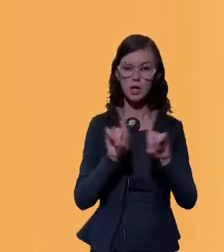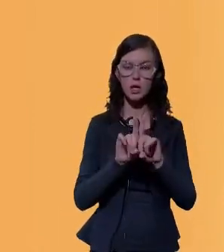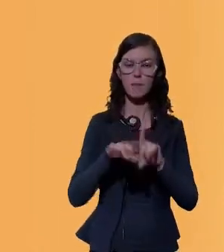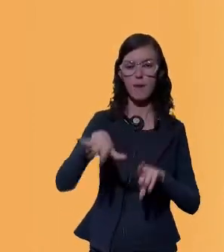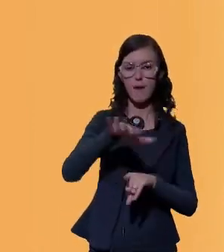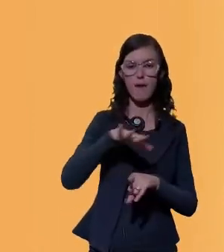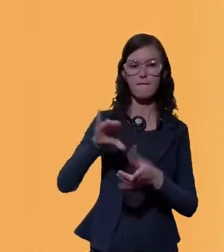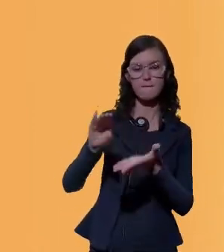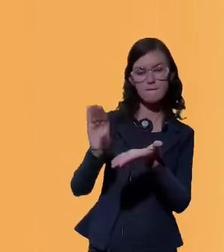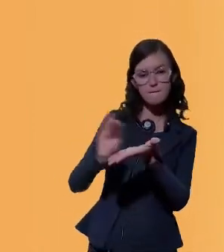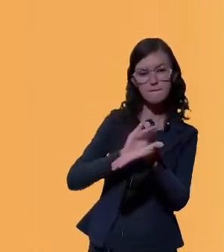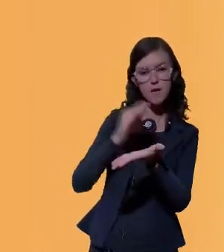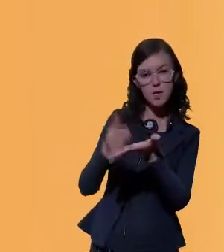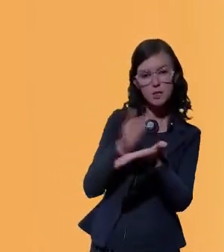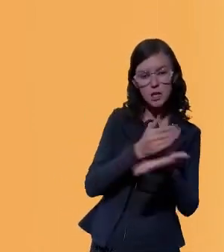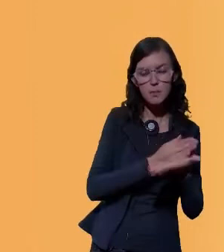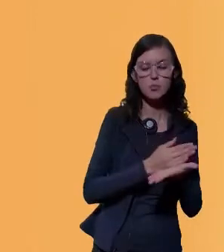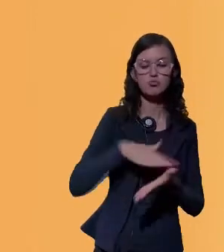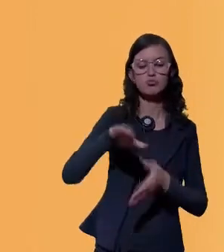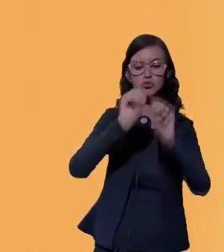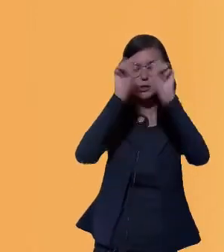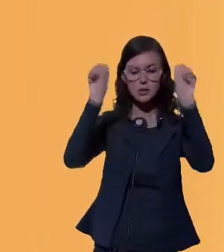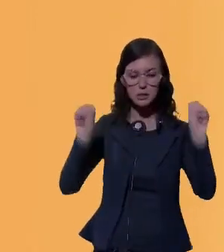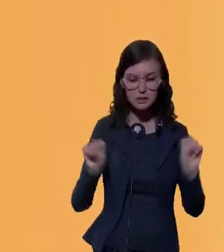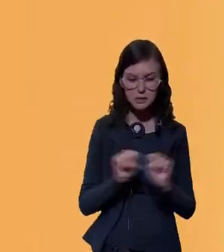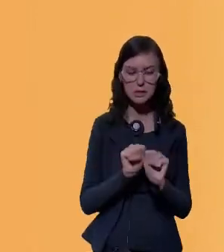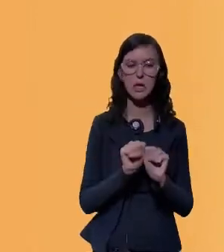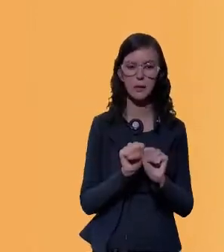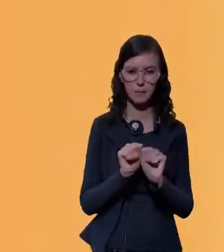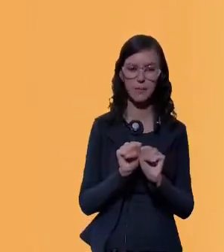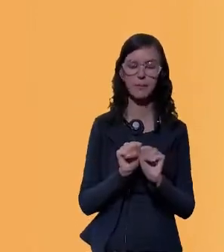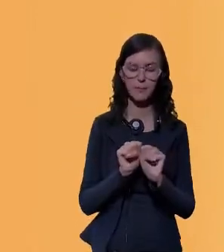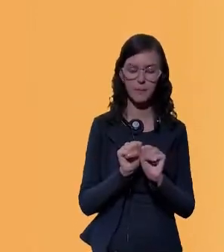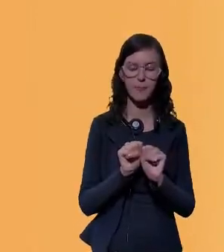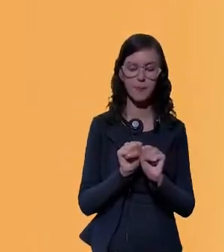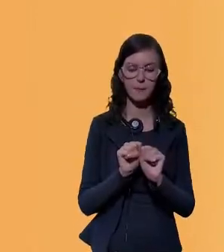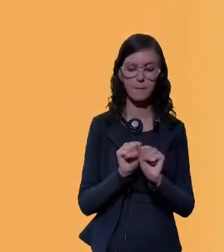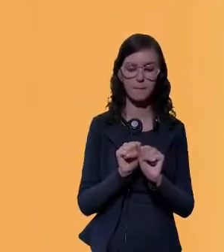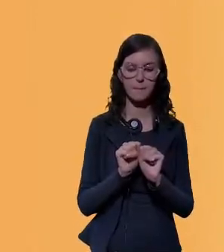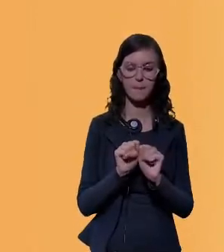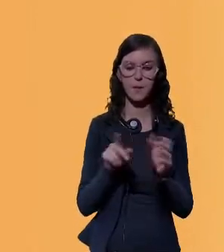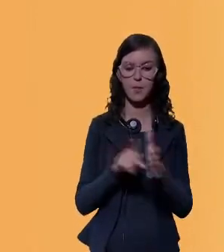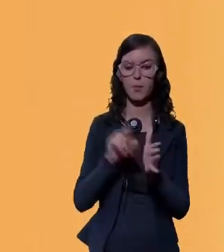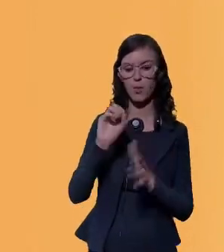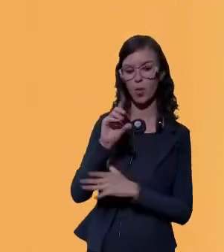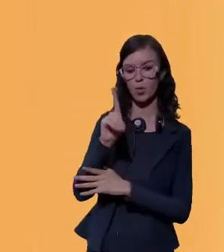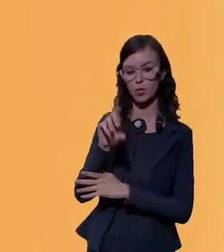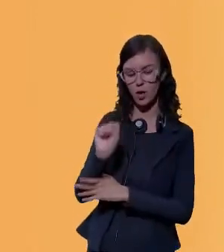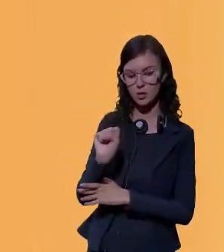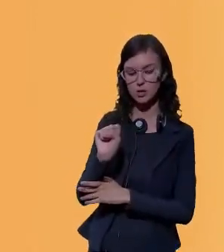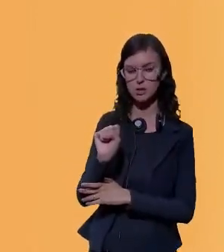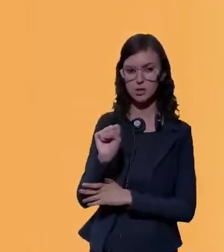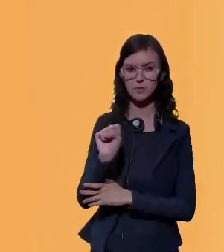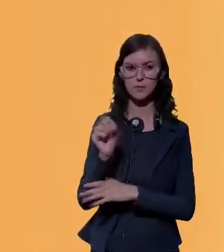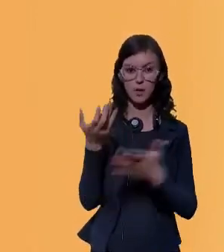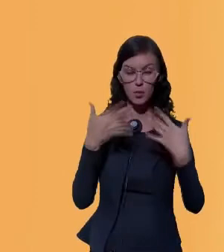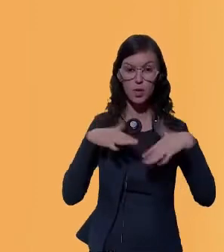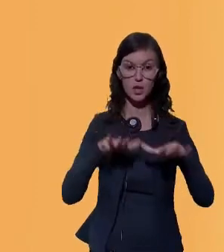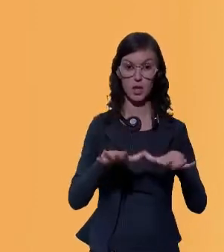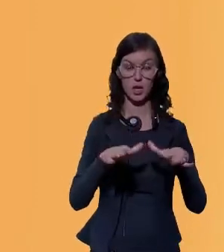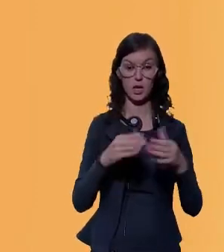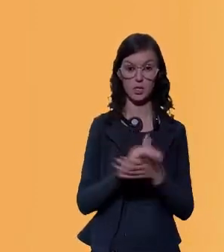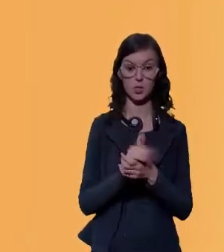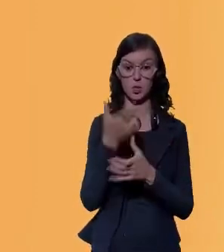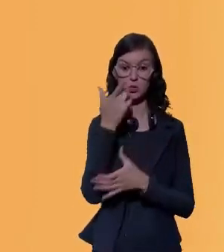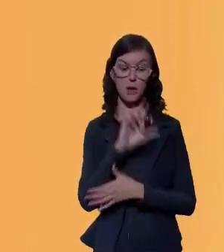das instituições do sistema com a contribuição esperada dos seus clientes para os ODSs. Essa integração daria maior